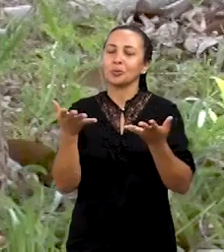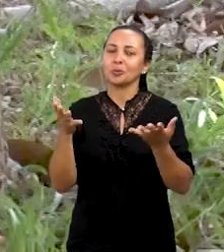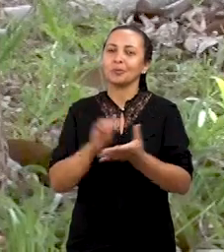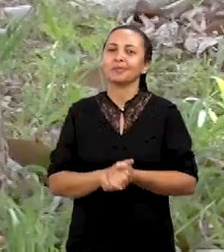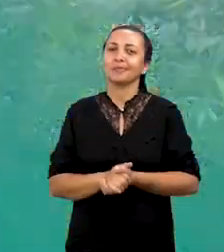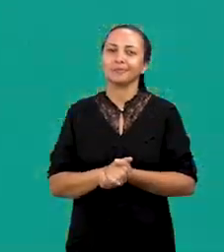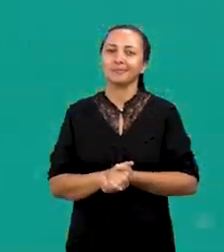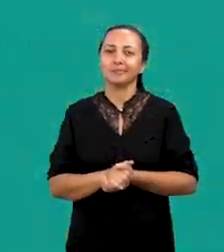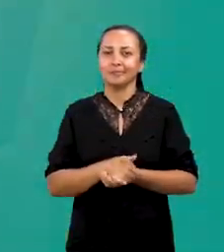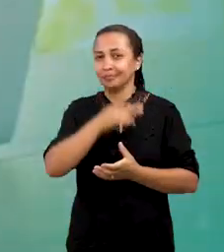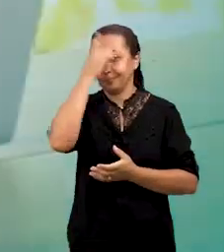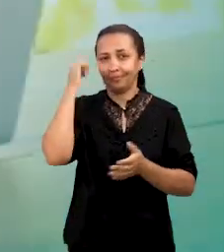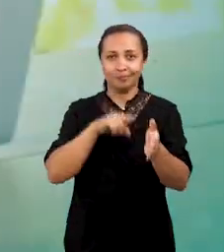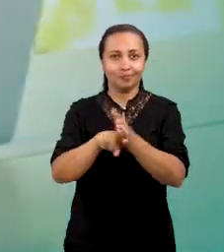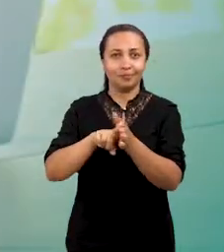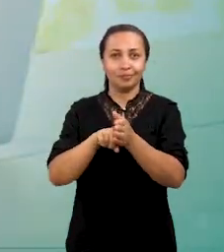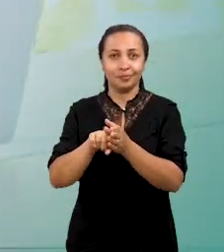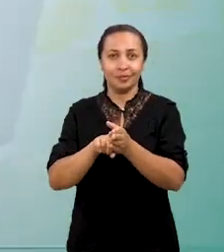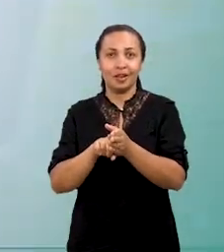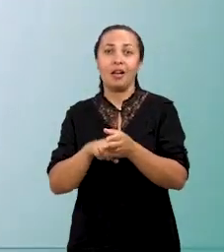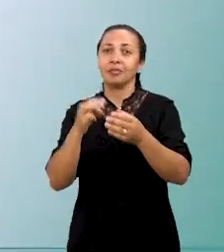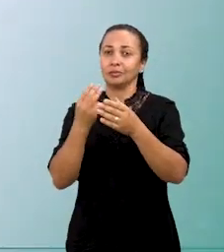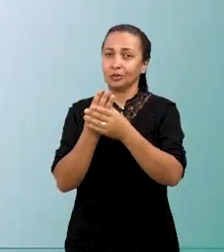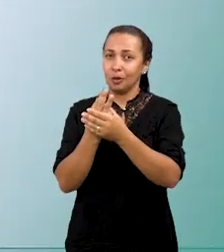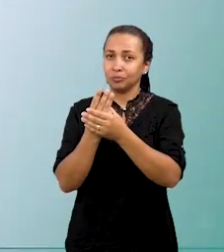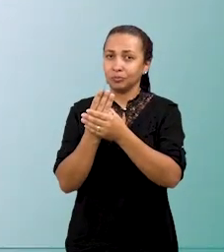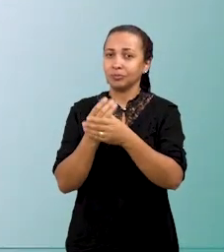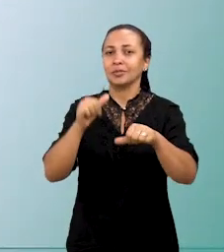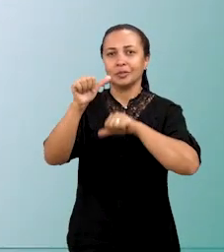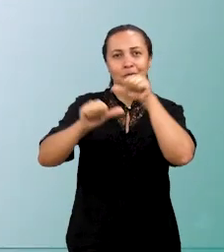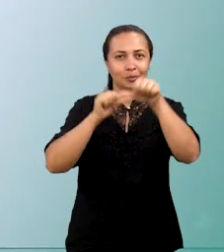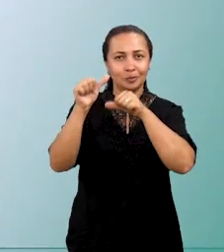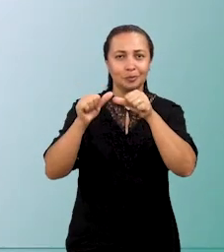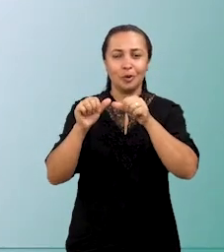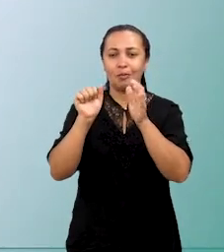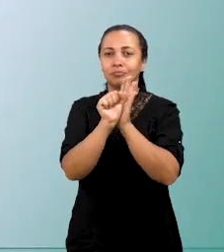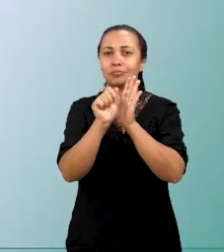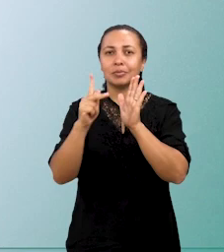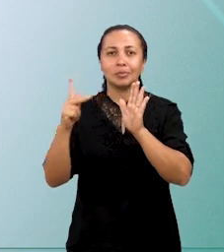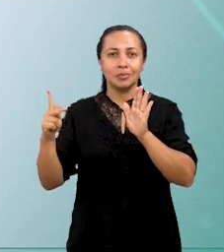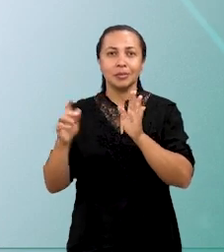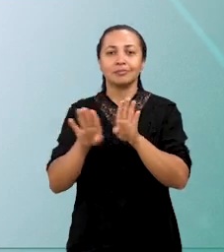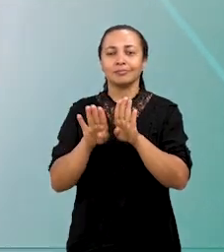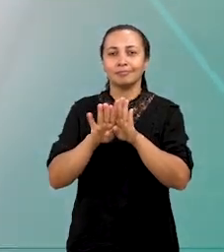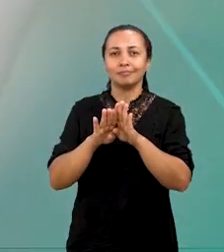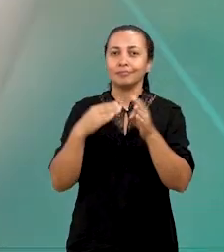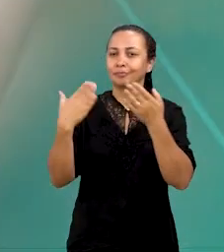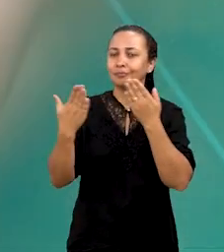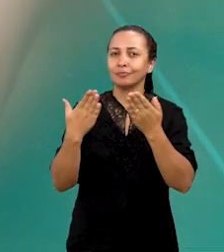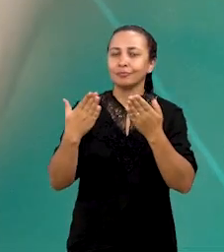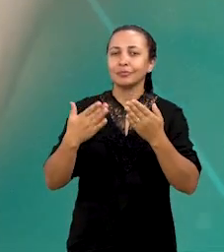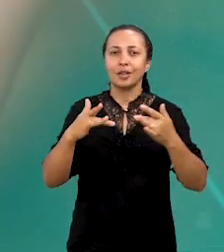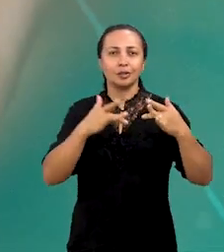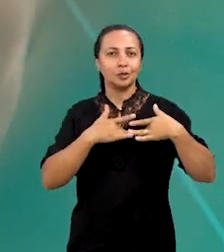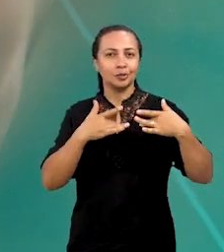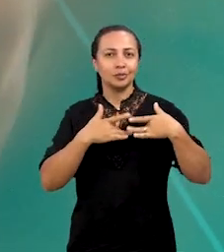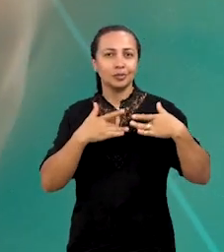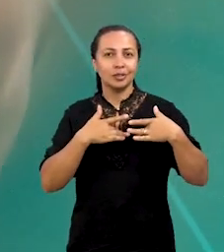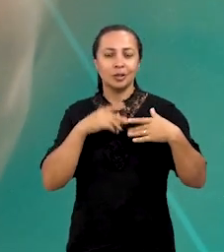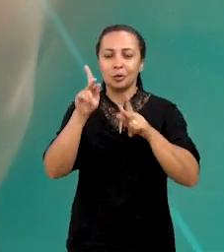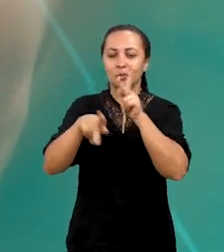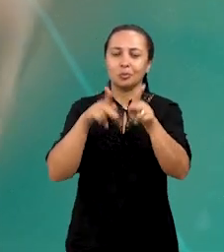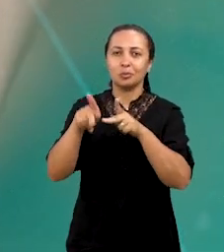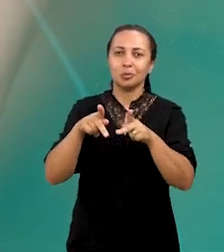vamos conhecer hoje. Pesquisadores da Universidade Federal de Pernambuco desenvolvem um aplicativo interativo entre instituições de